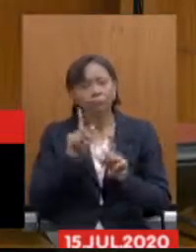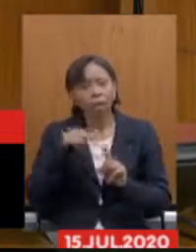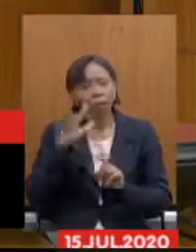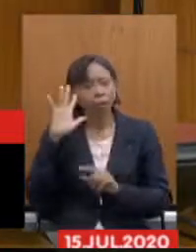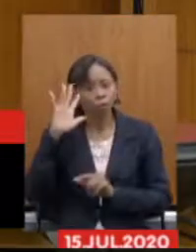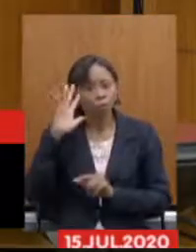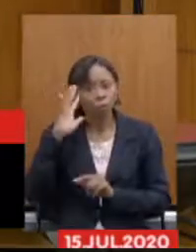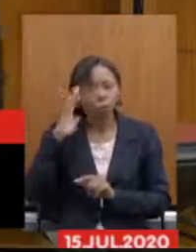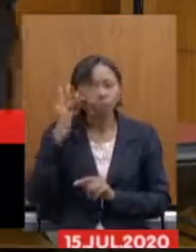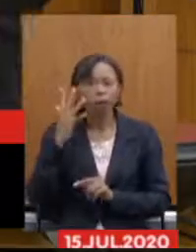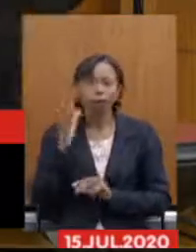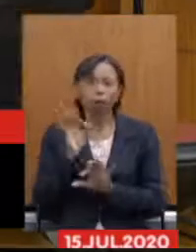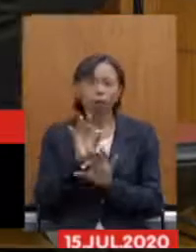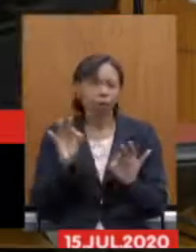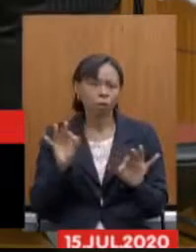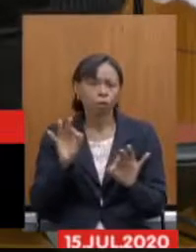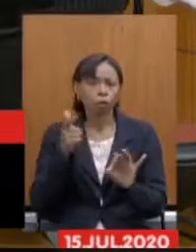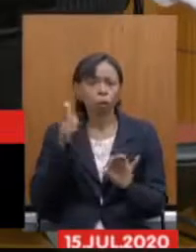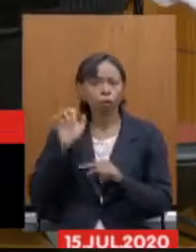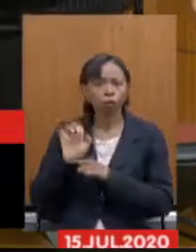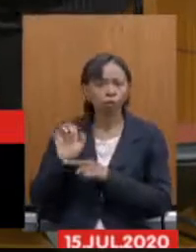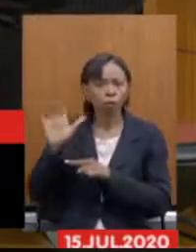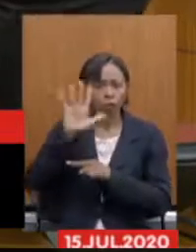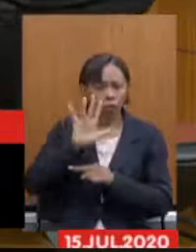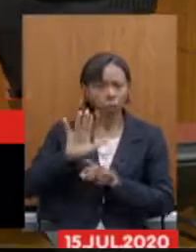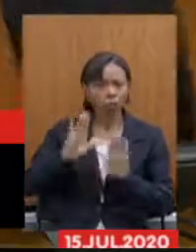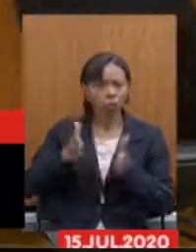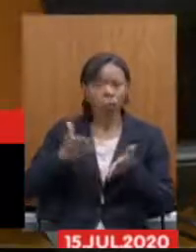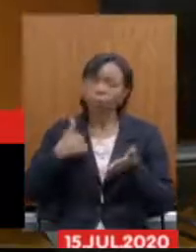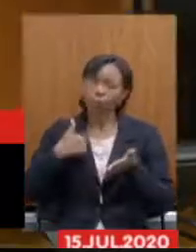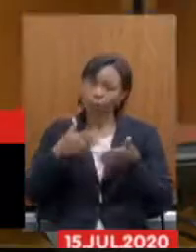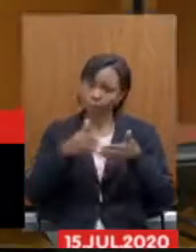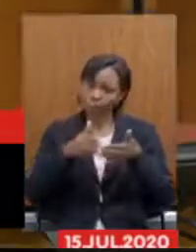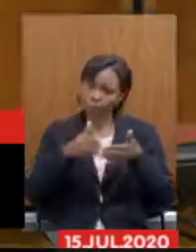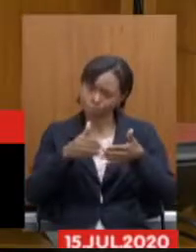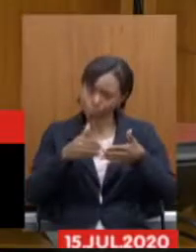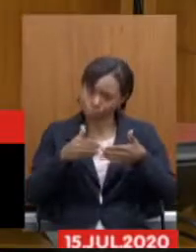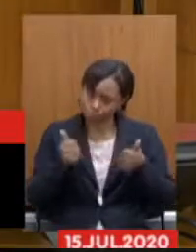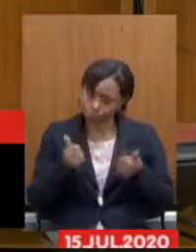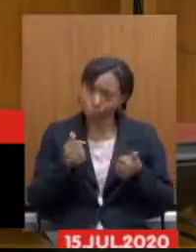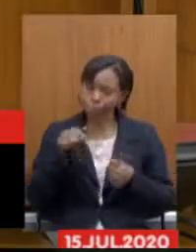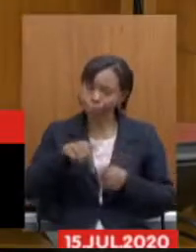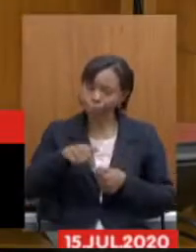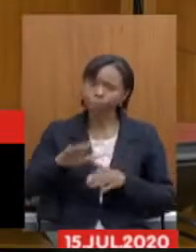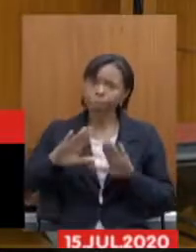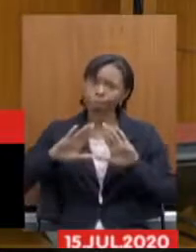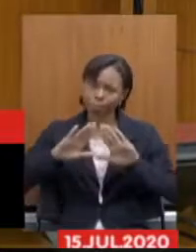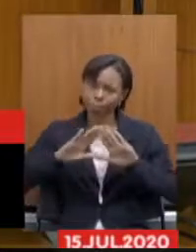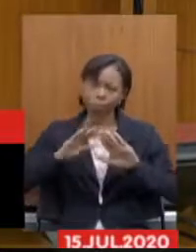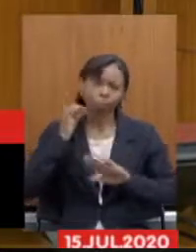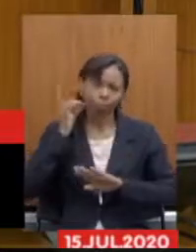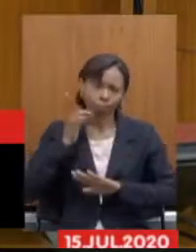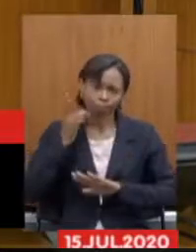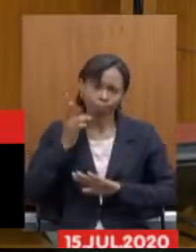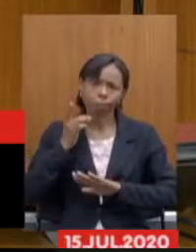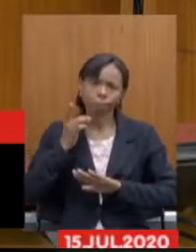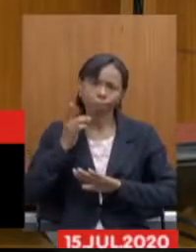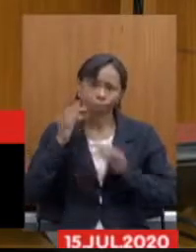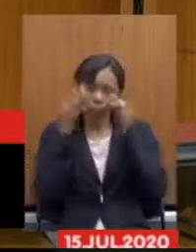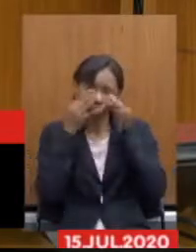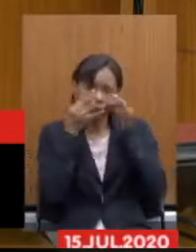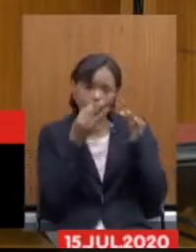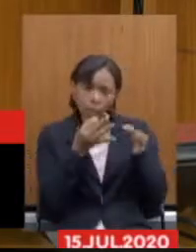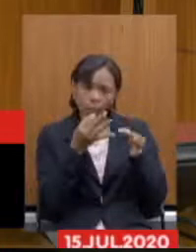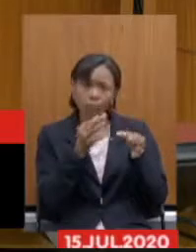exitosa, repetida em outros estados, e eu gostaria de pedir encarecidamente a este parlamento que trabalhasse nesta questão